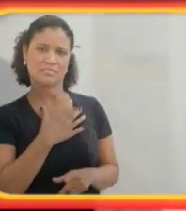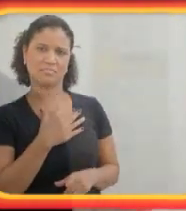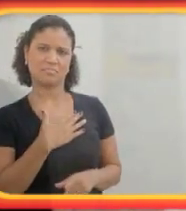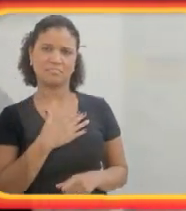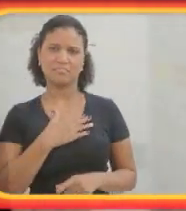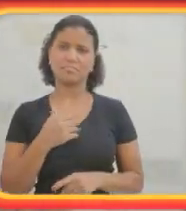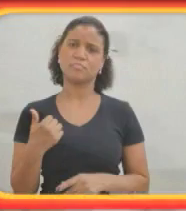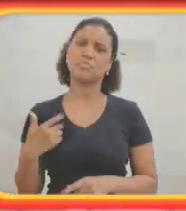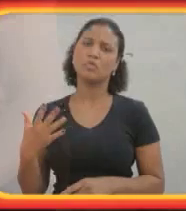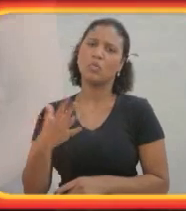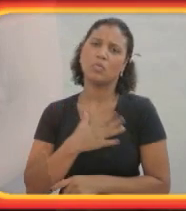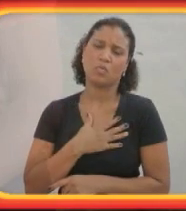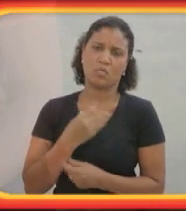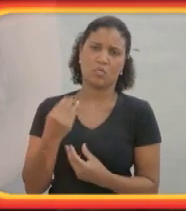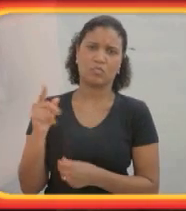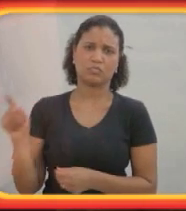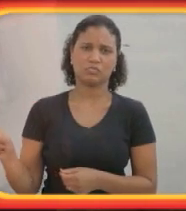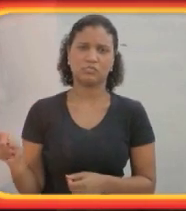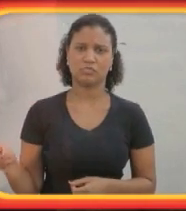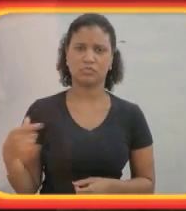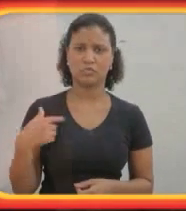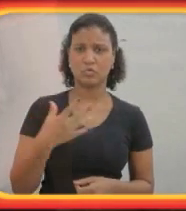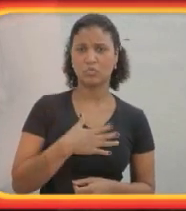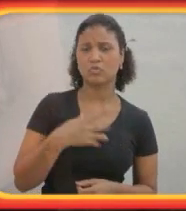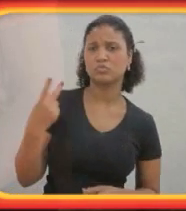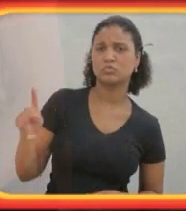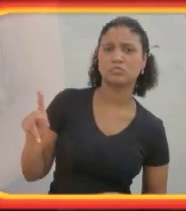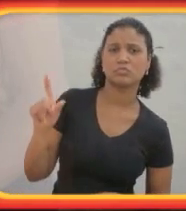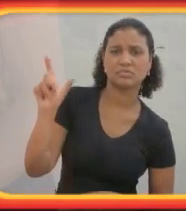gosto da sua transparência, sua honestidade, tudo isso.